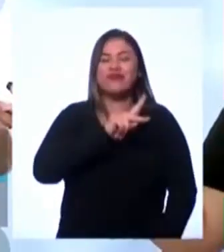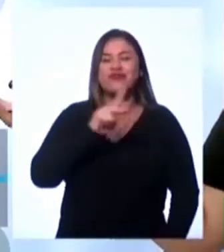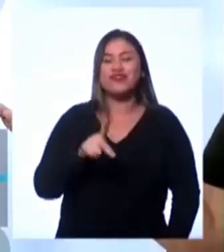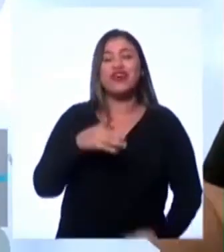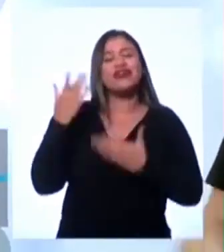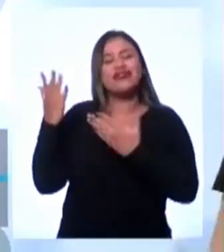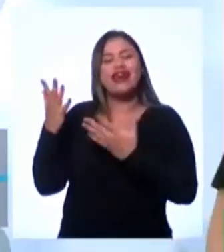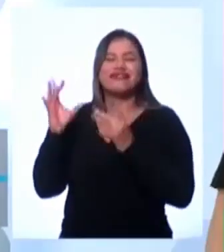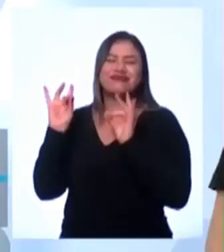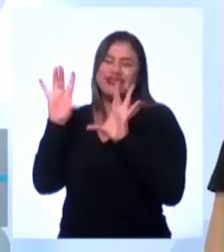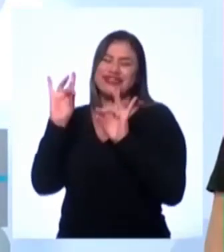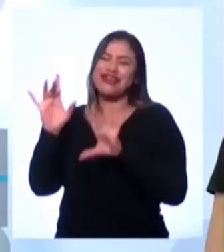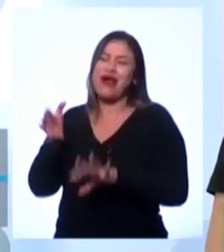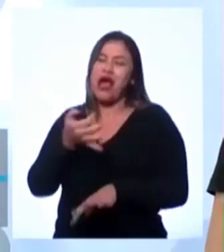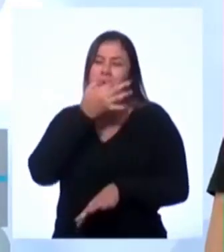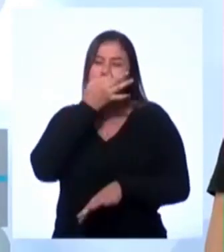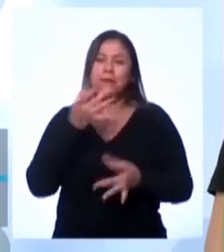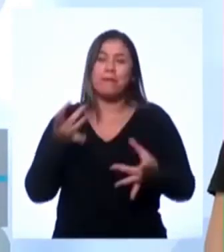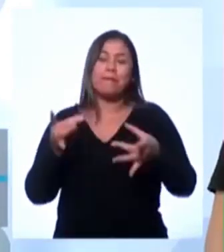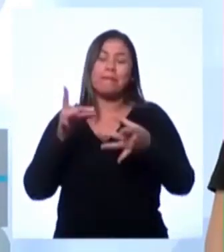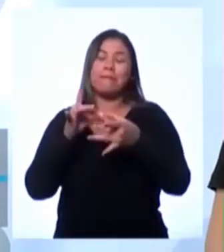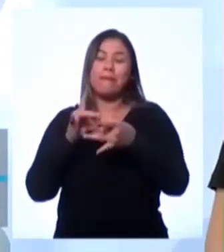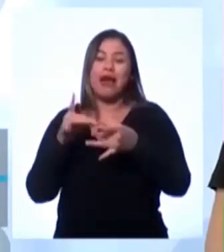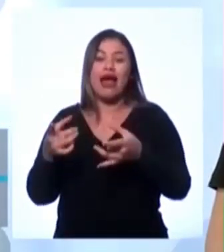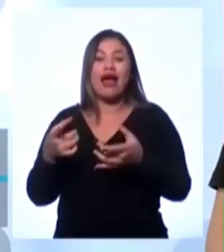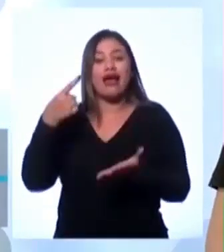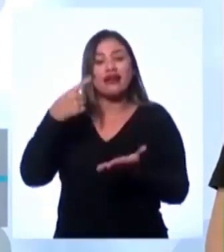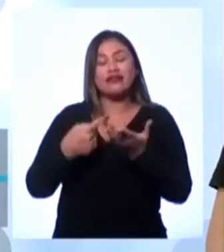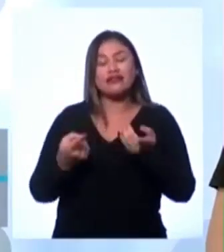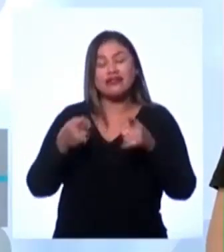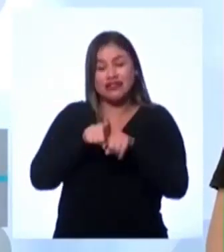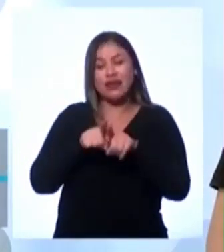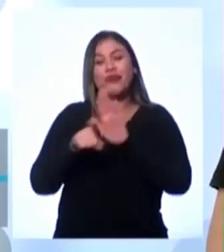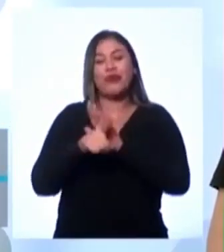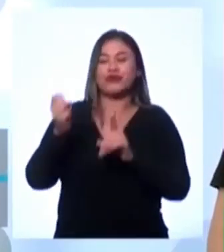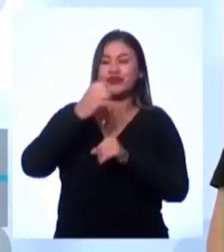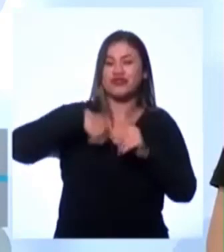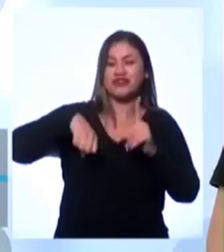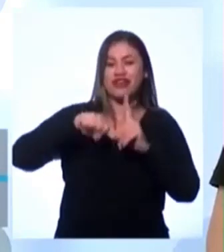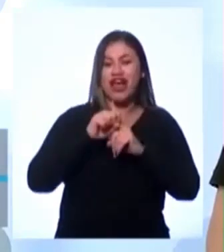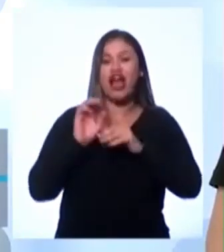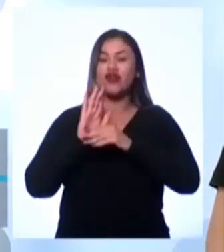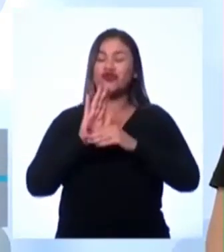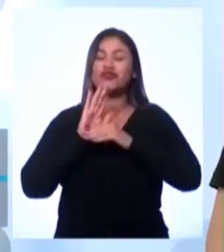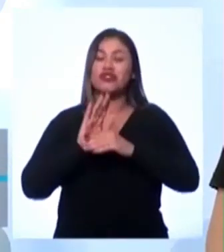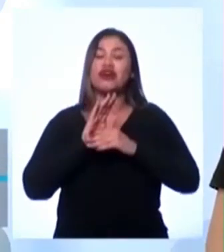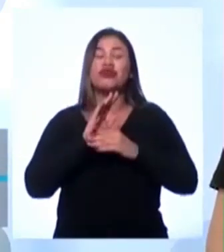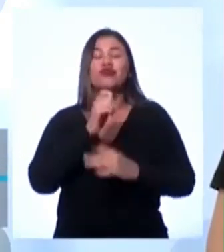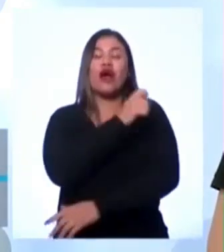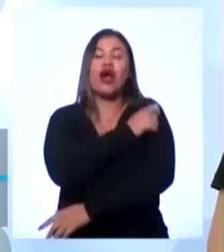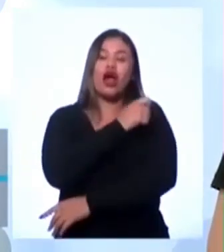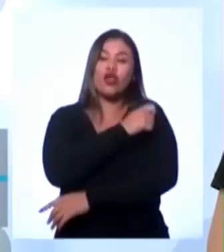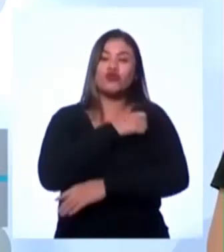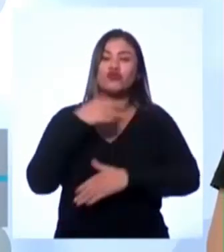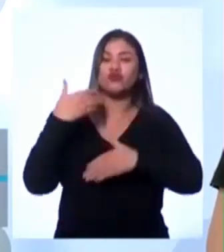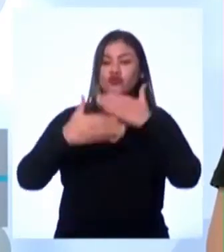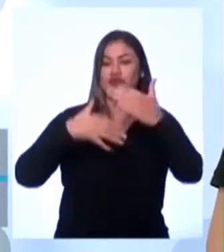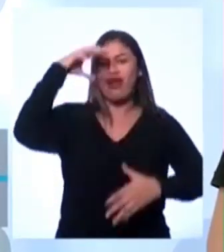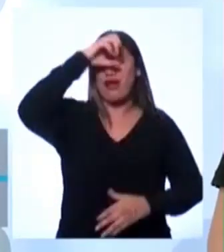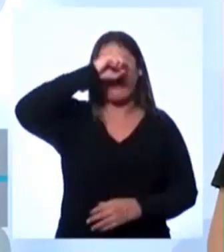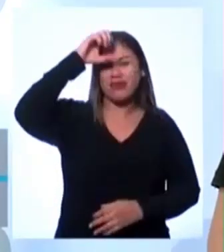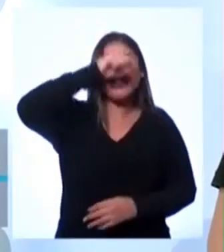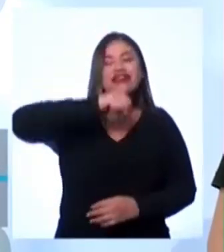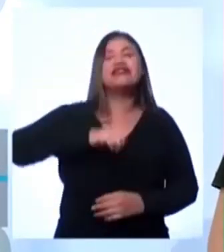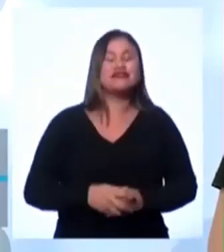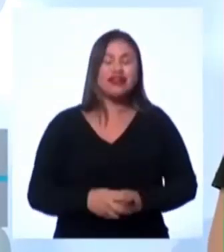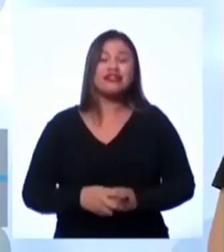Fabi, nessa parceria de Sociologia, amplificando as vozes dos nossos estudantes, seus processos de aprendizados e